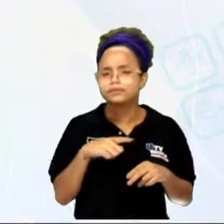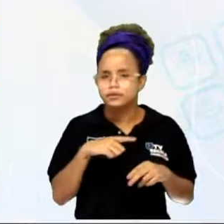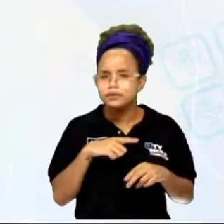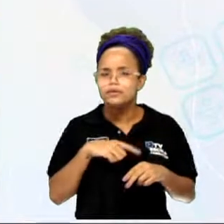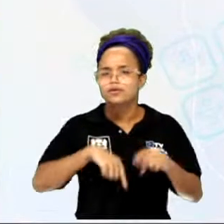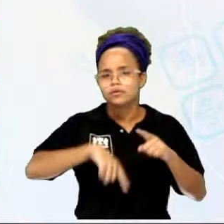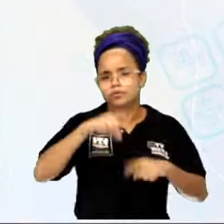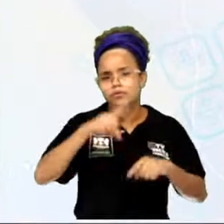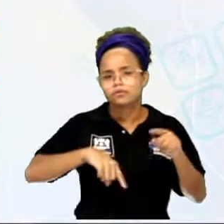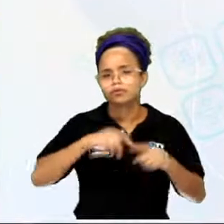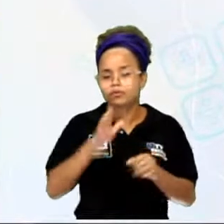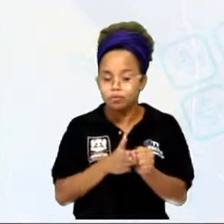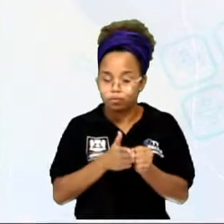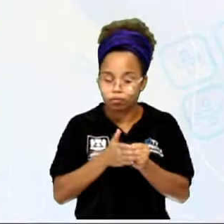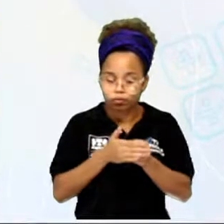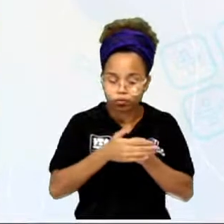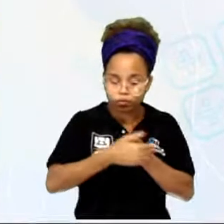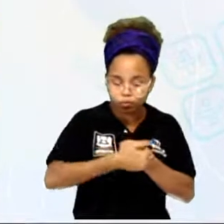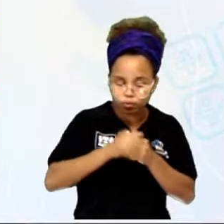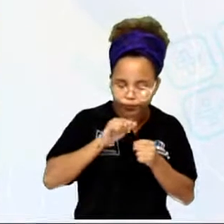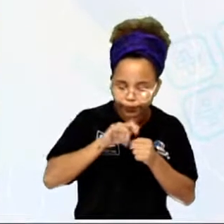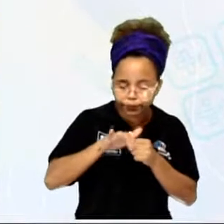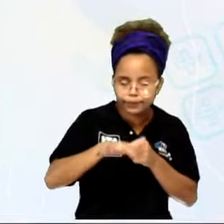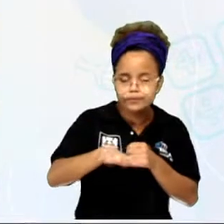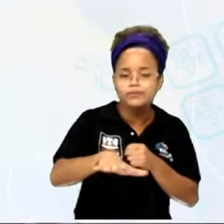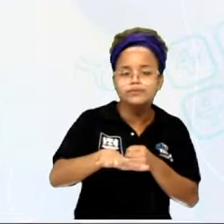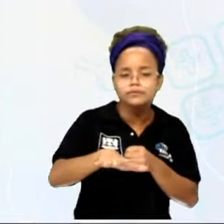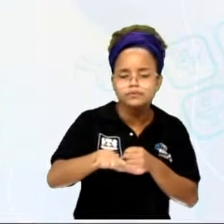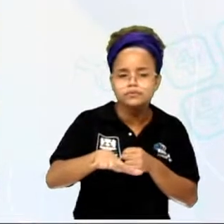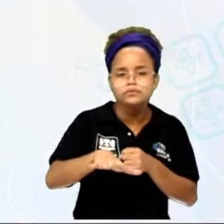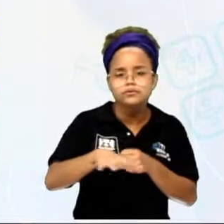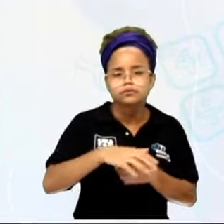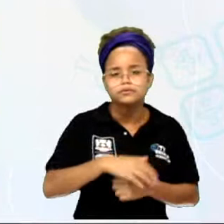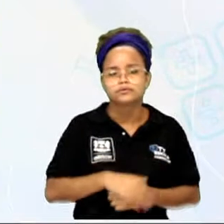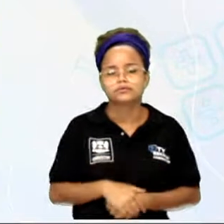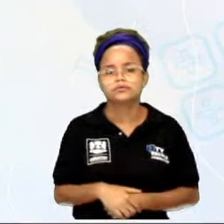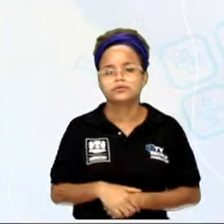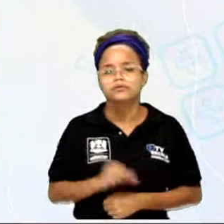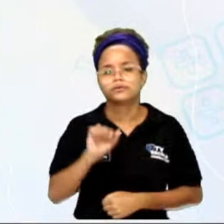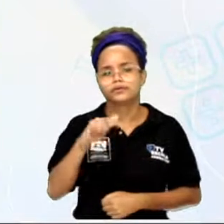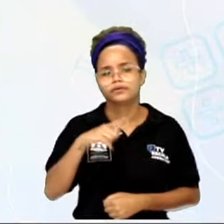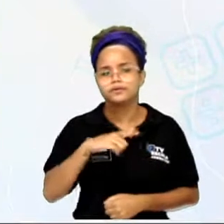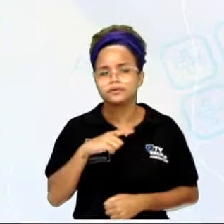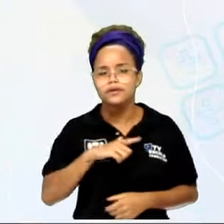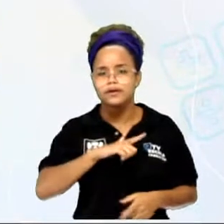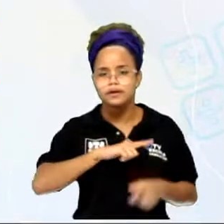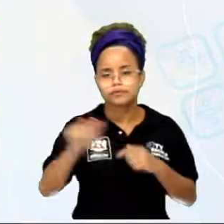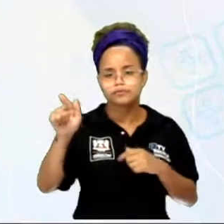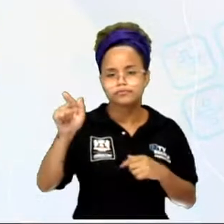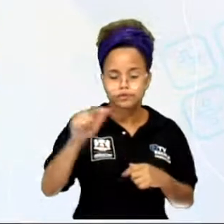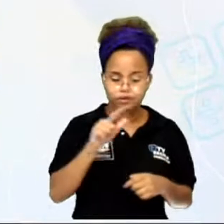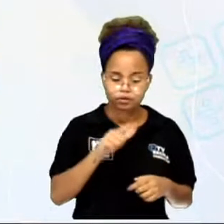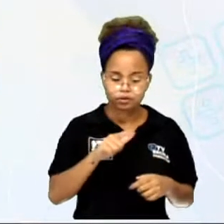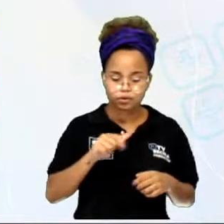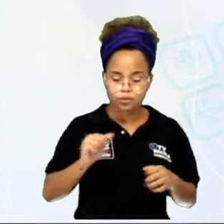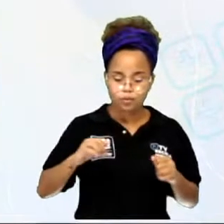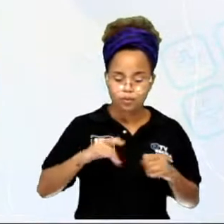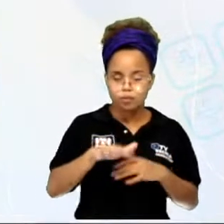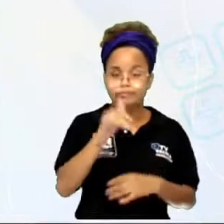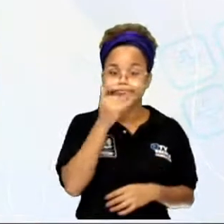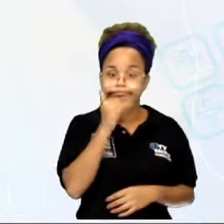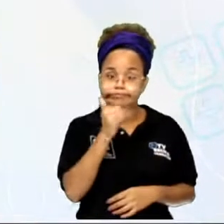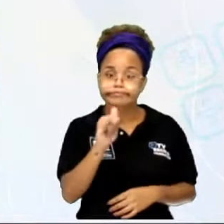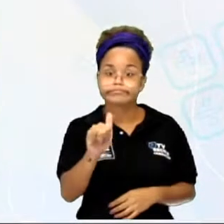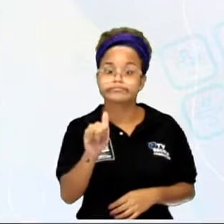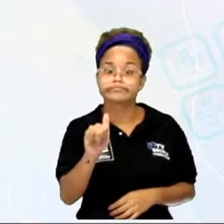materiais que isolam essa corrente elétrica. Se tiver aí alguma fuga de energia elétrica, ele vai lá,